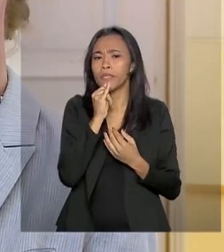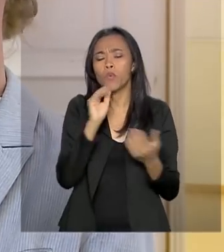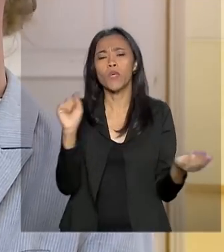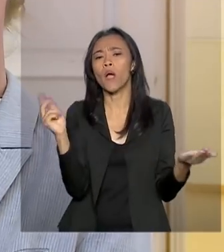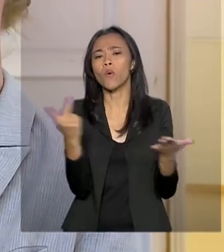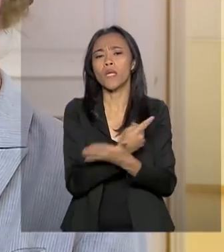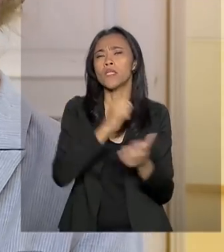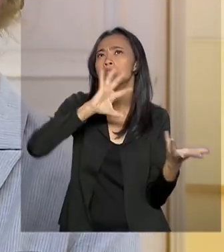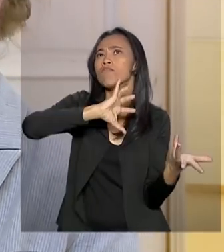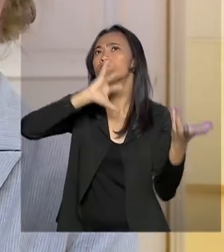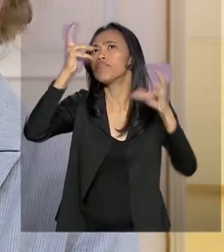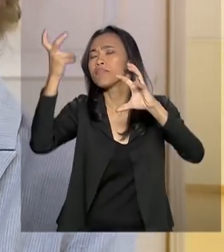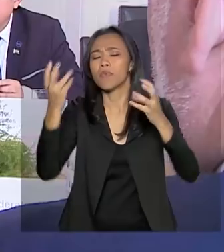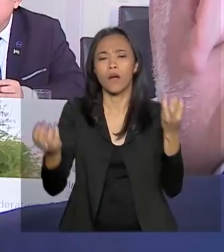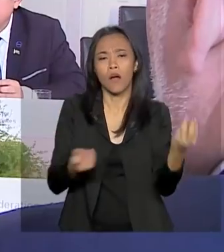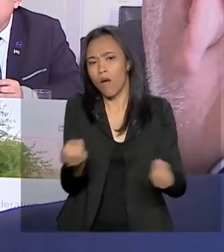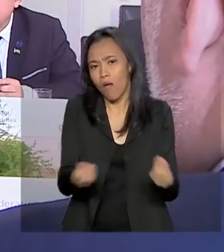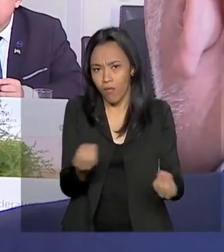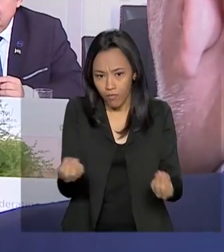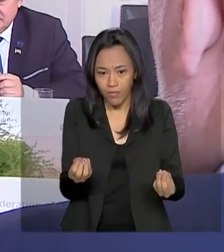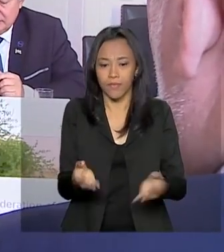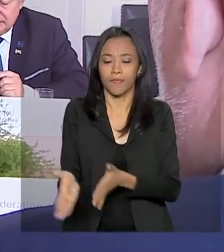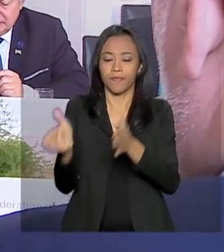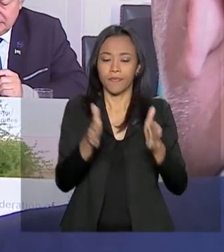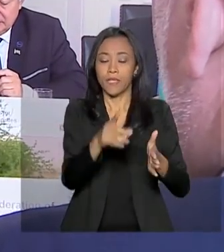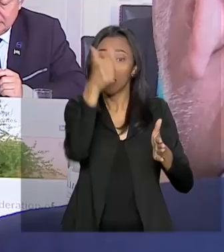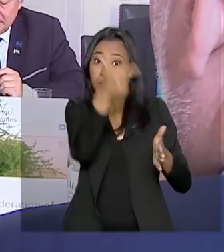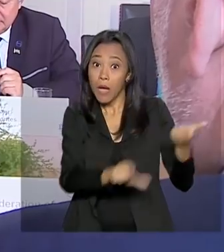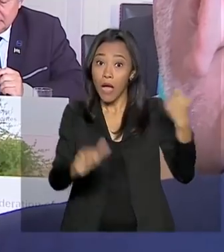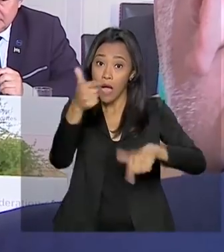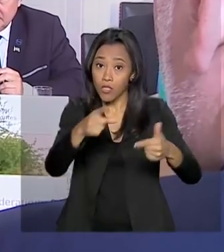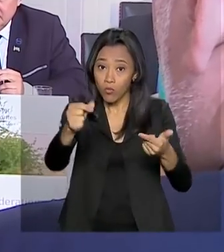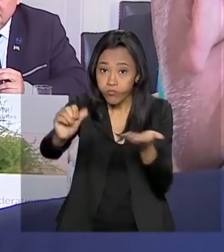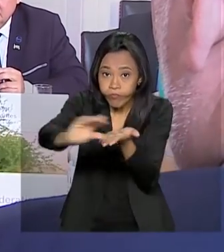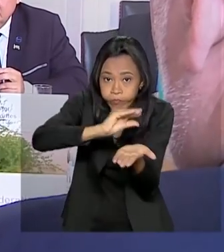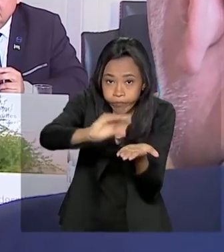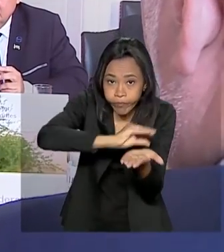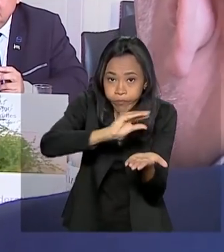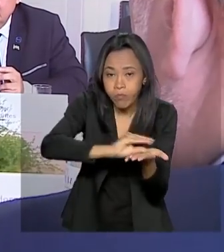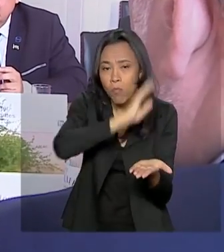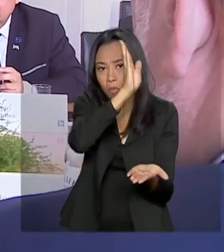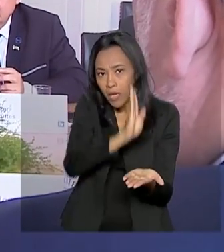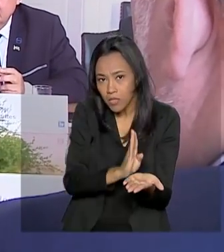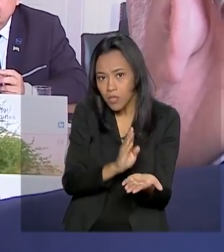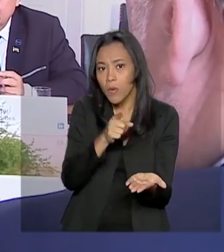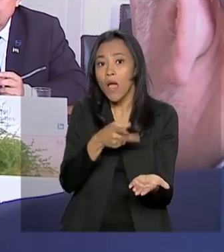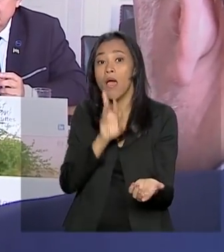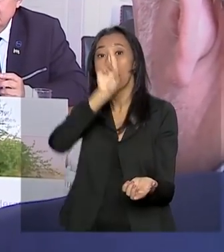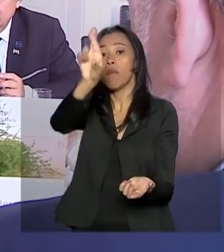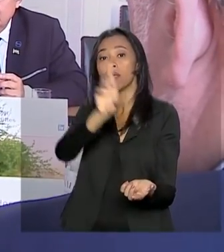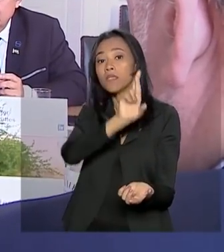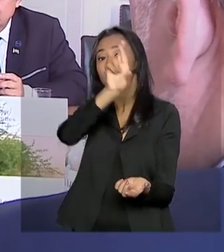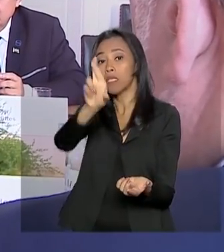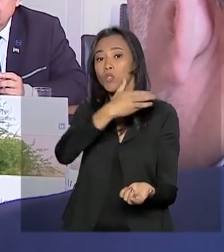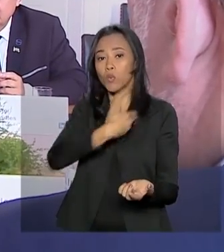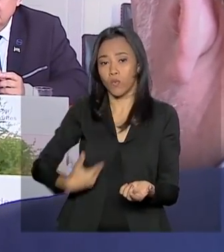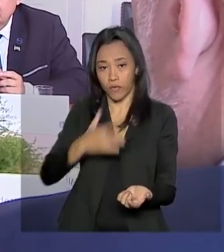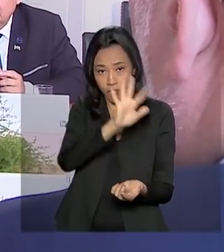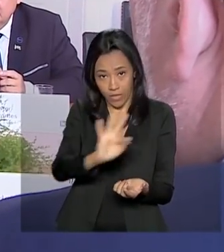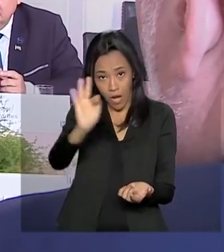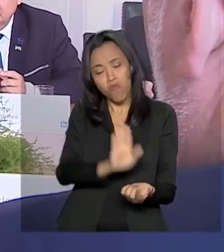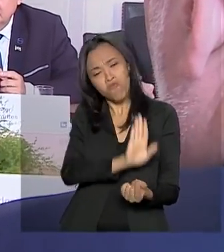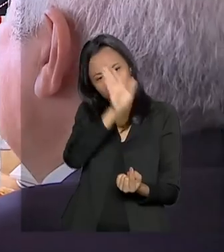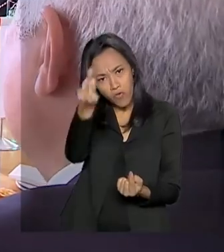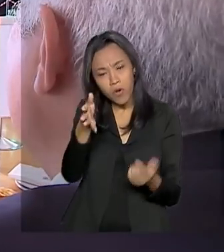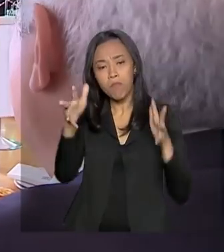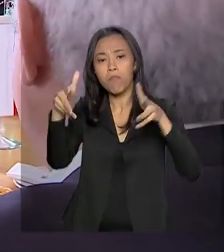climáticas. E para atrair mais investimentos para o Brasil, representantes do governo federal participaram